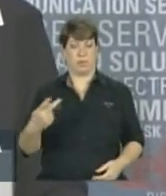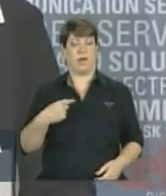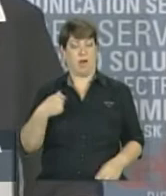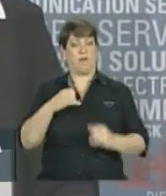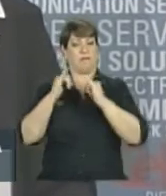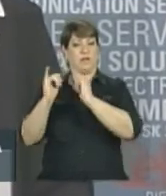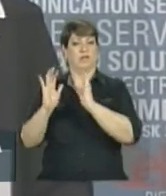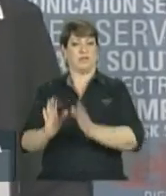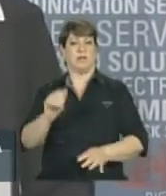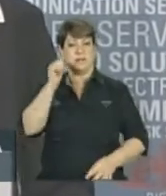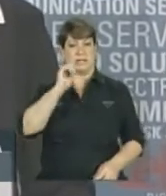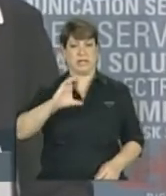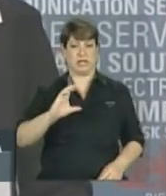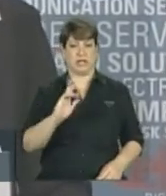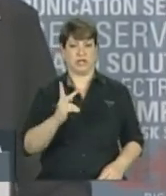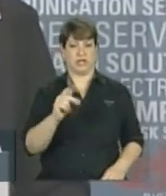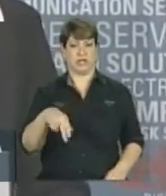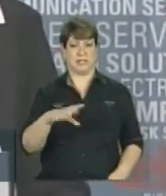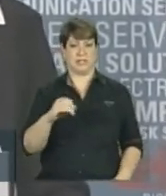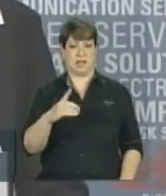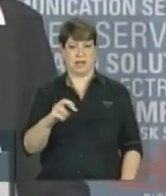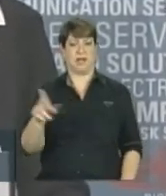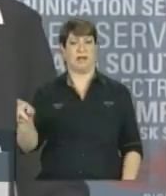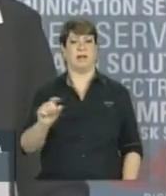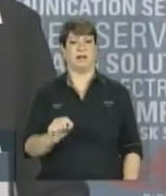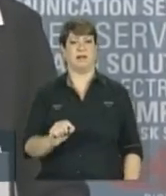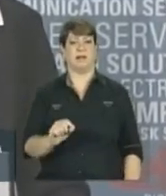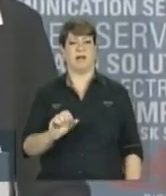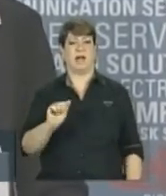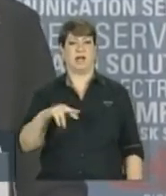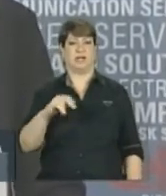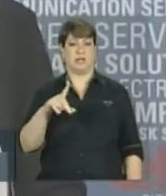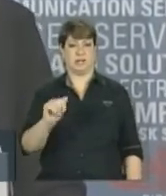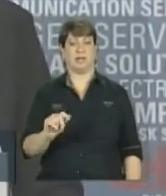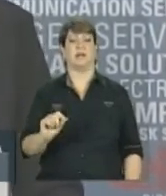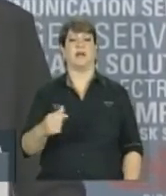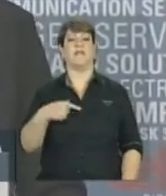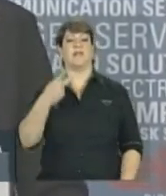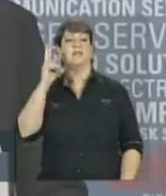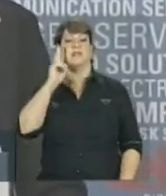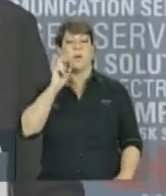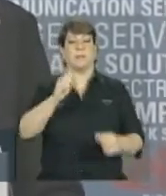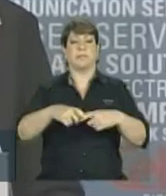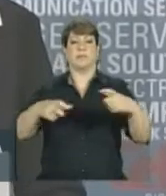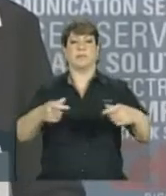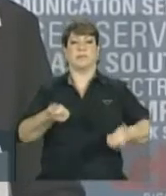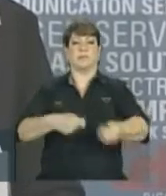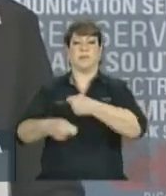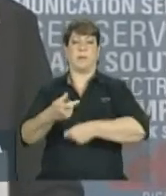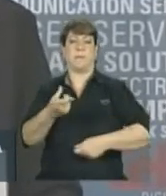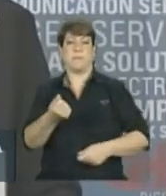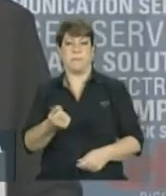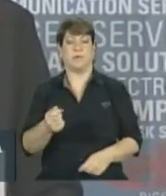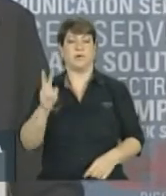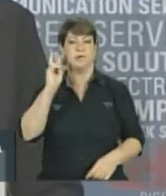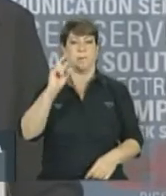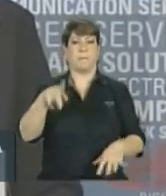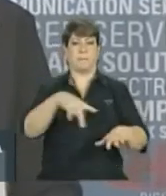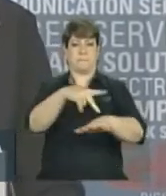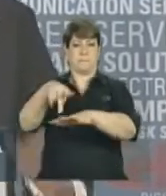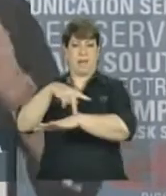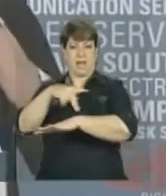Merkel a preocupação do Brasil com a expansão monetária que vem ocorrendo por parte dos países